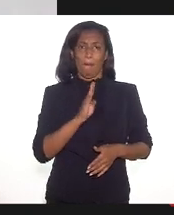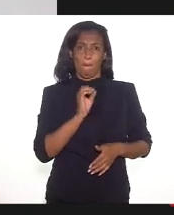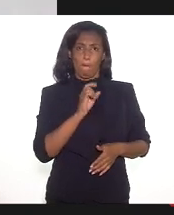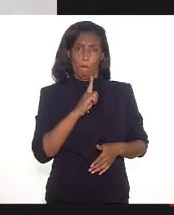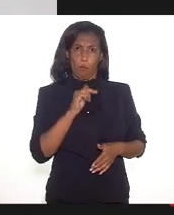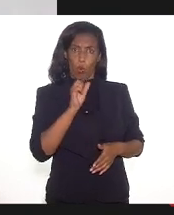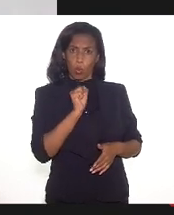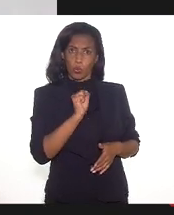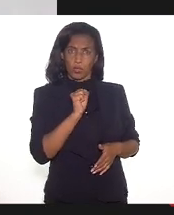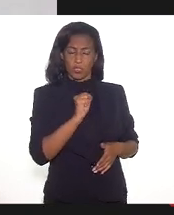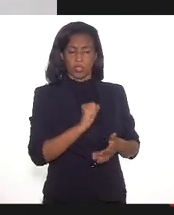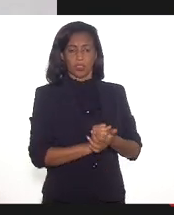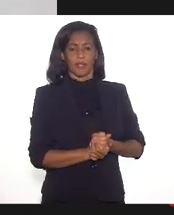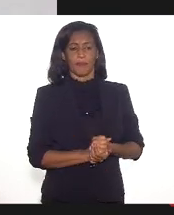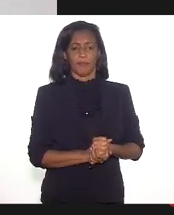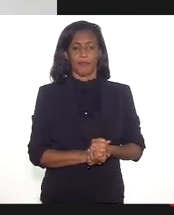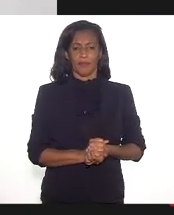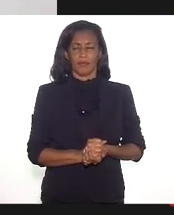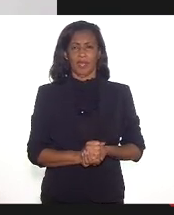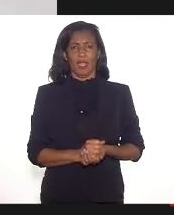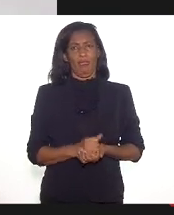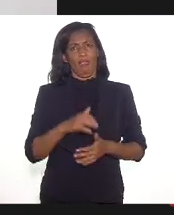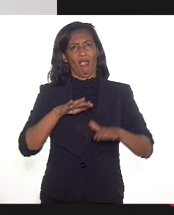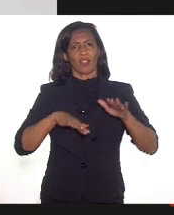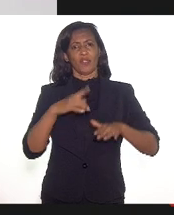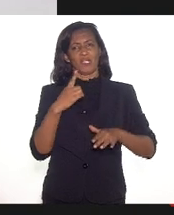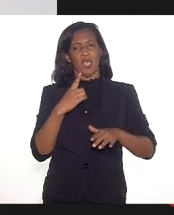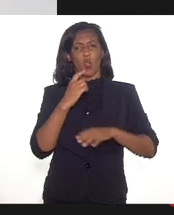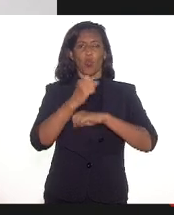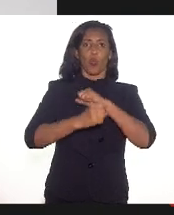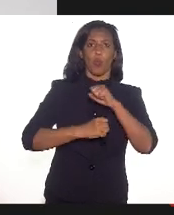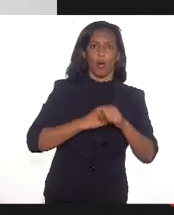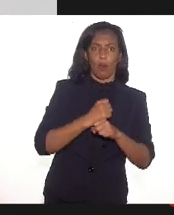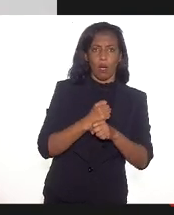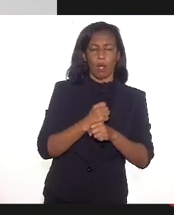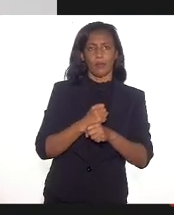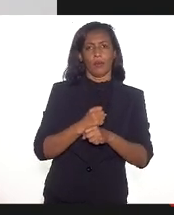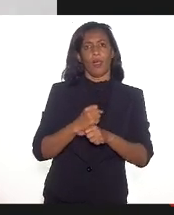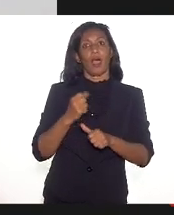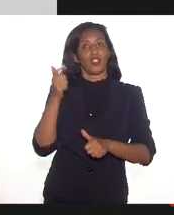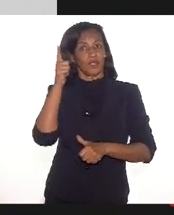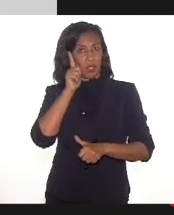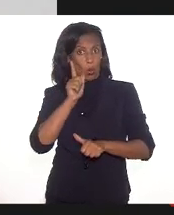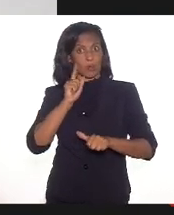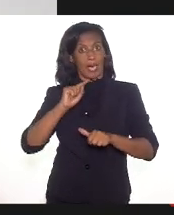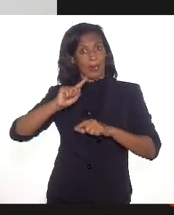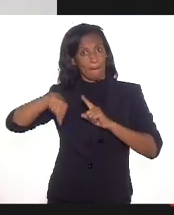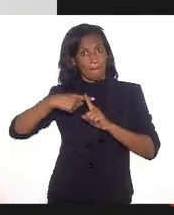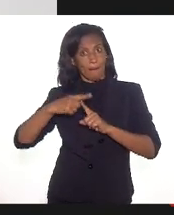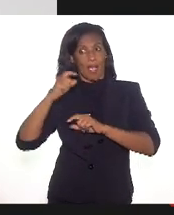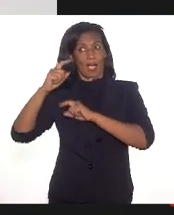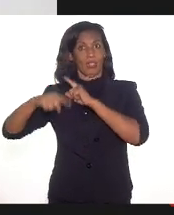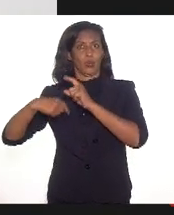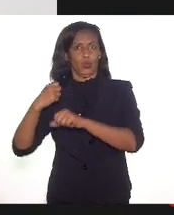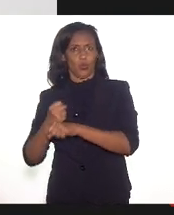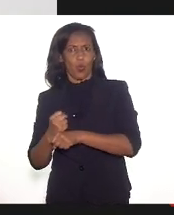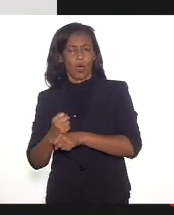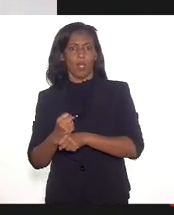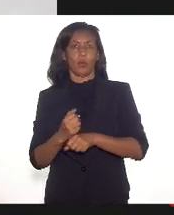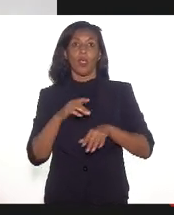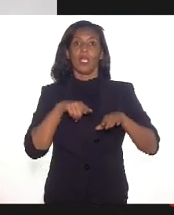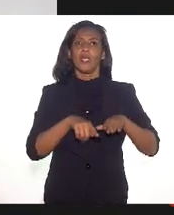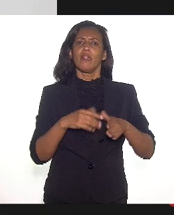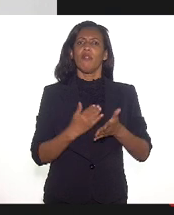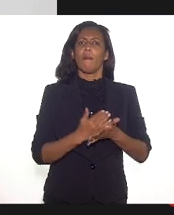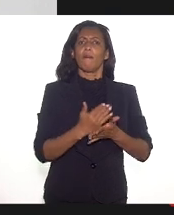um ano, né? Podendo ser renovada, são bolsas que vão, às vezes, na condição de graduando,